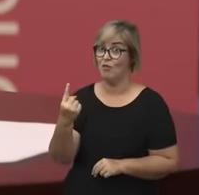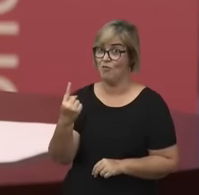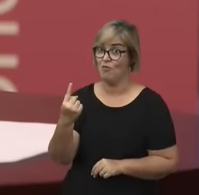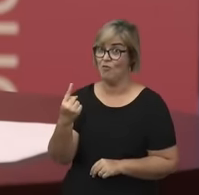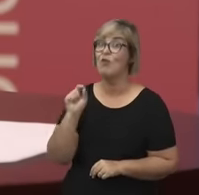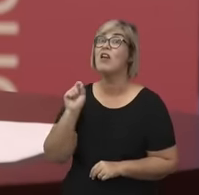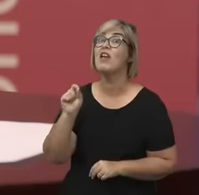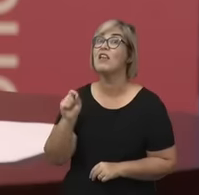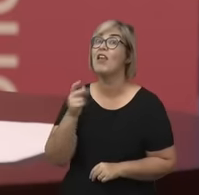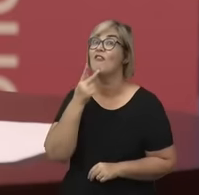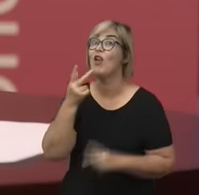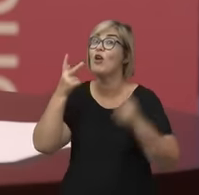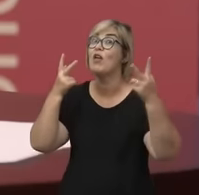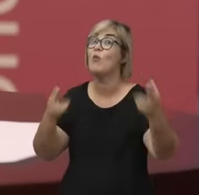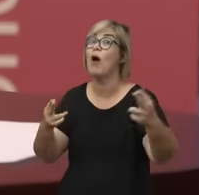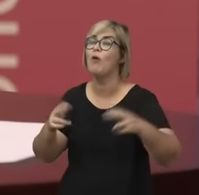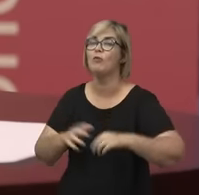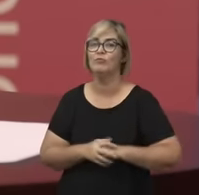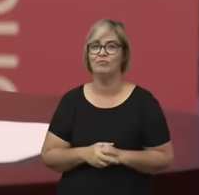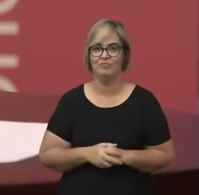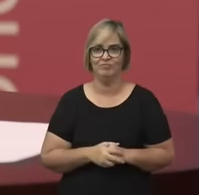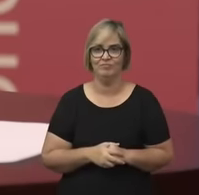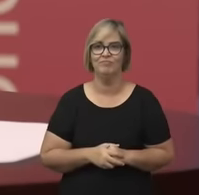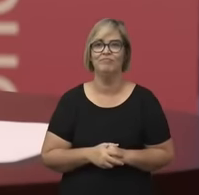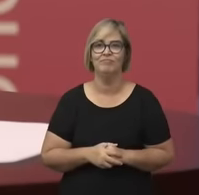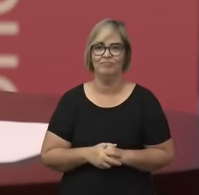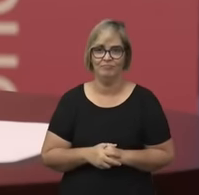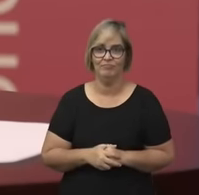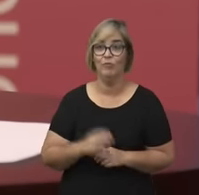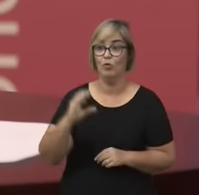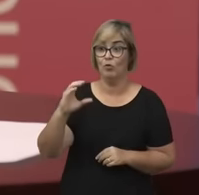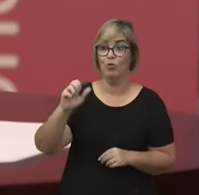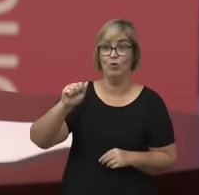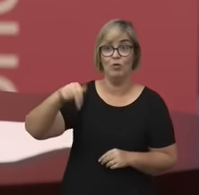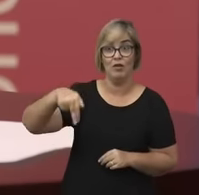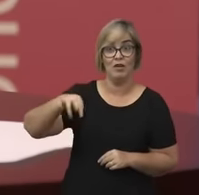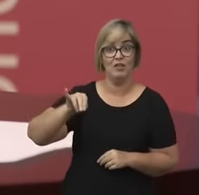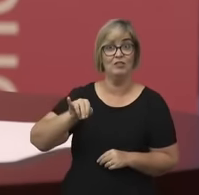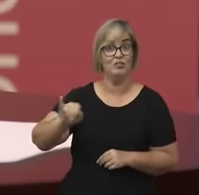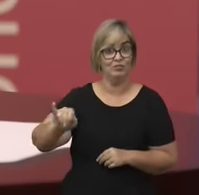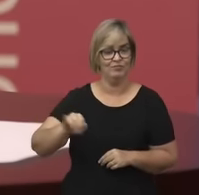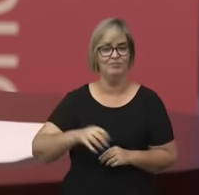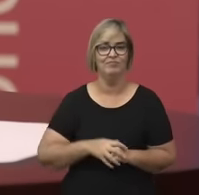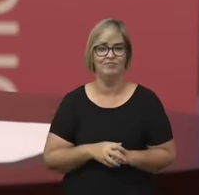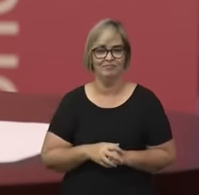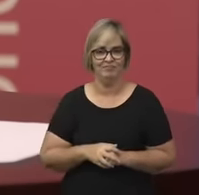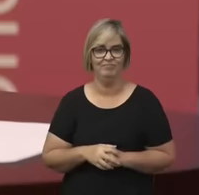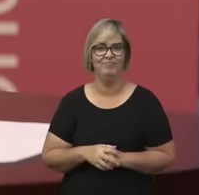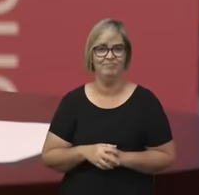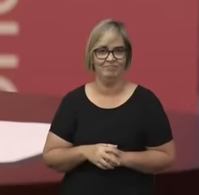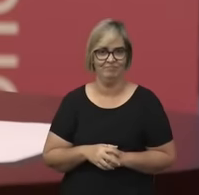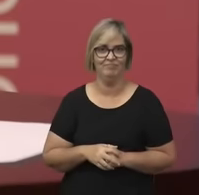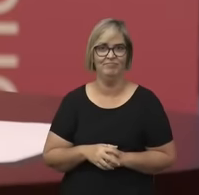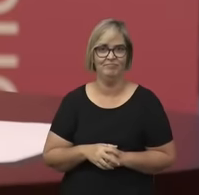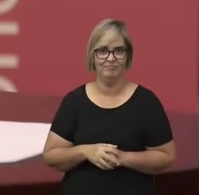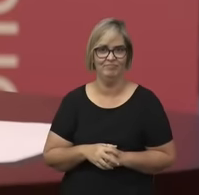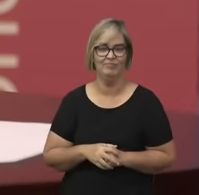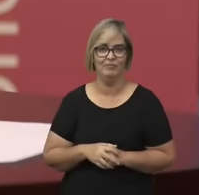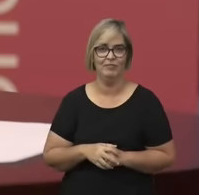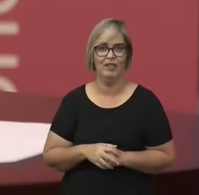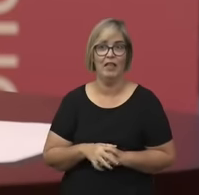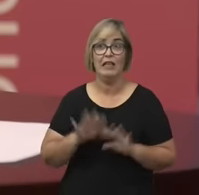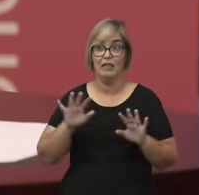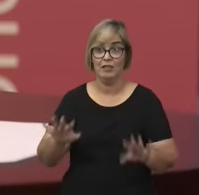Kant na crítica da razão pura. A revolução copernicana do conhecimento. Esse argumento, enfim, é usado antes, nos 50 anos antes,